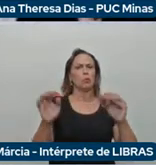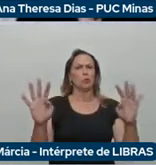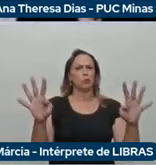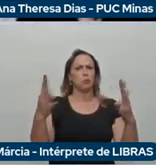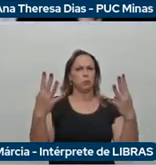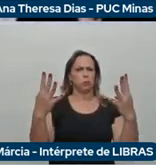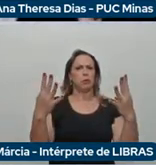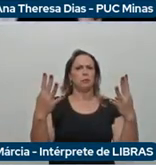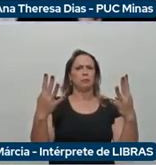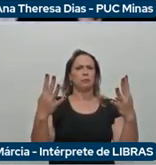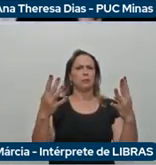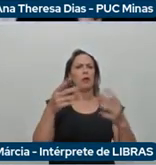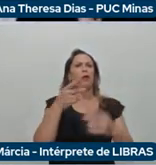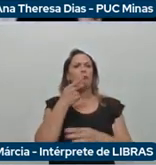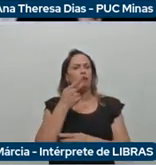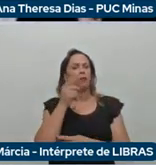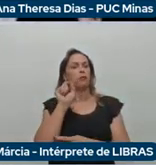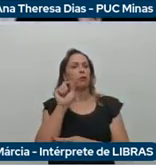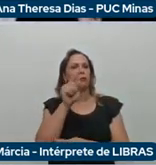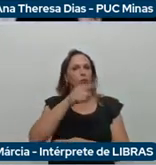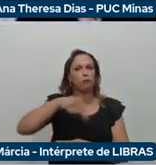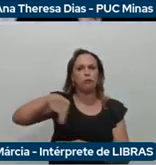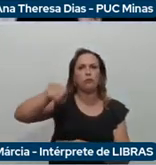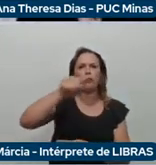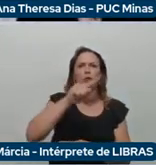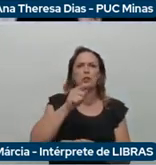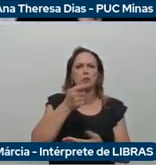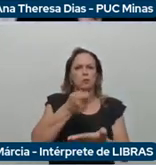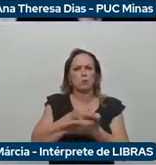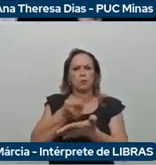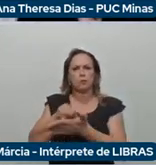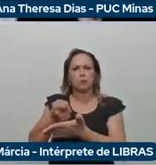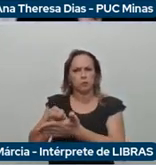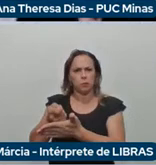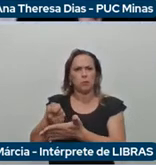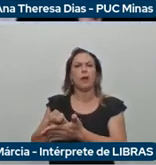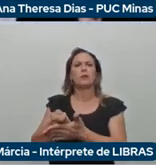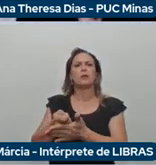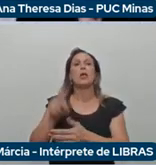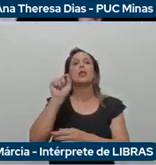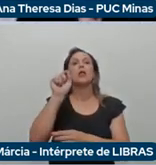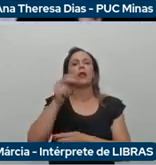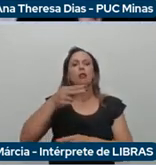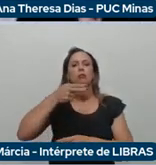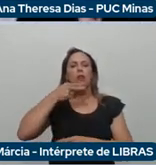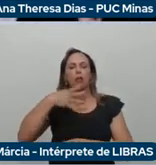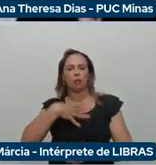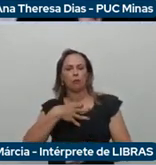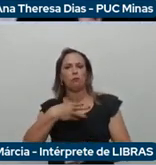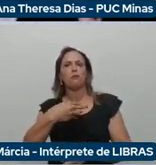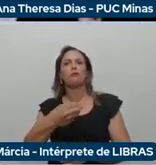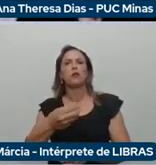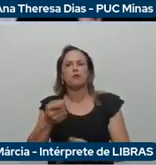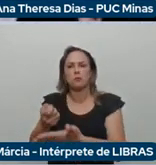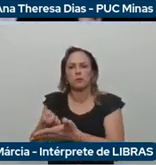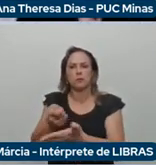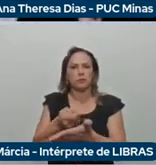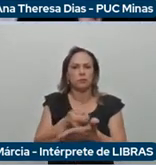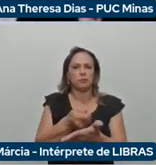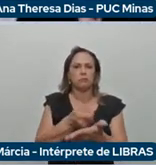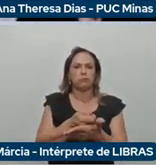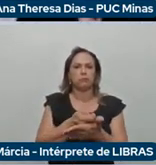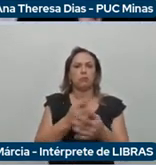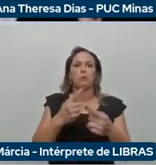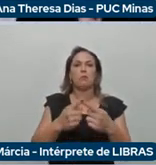serão cobrados pelos seus netos e pelos seus filhos por deslocarem uma tolada